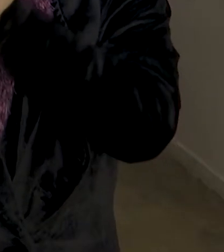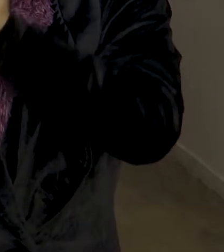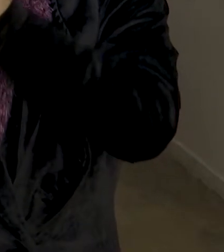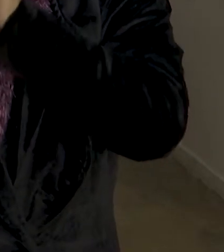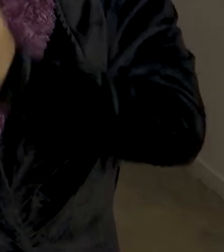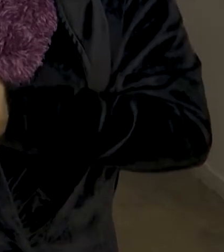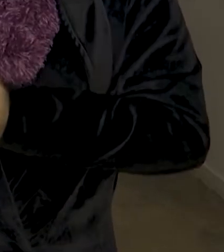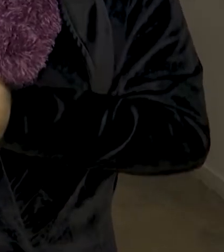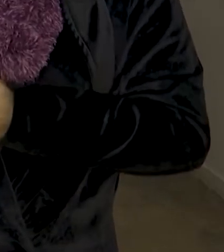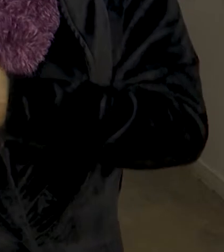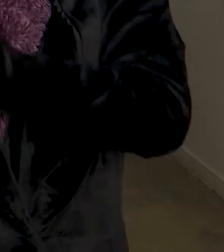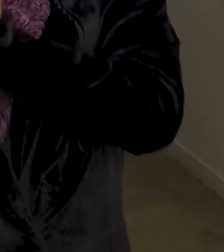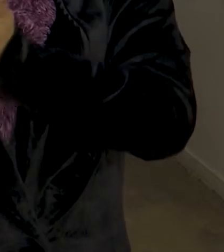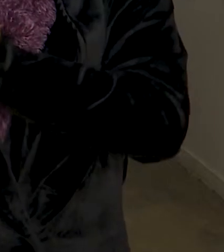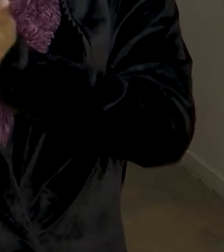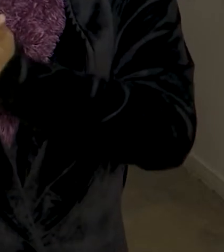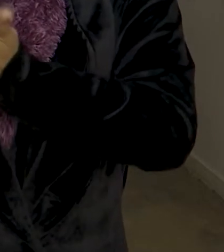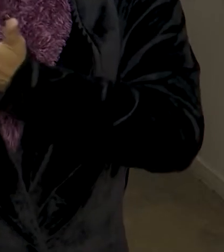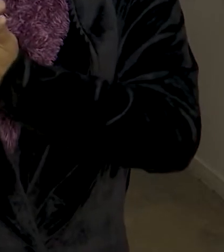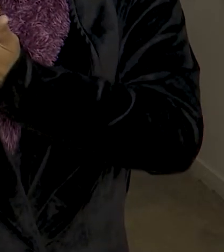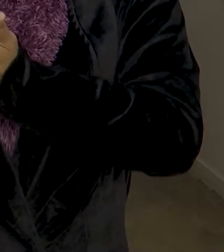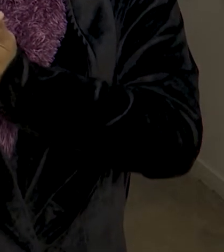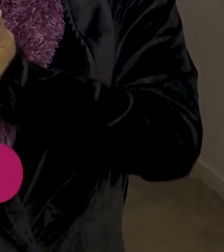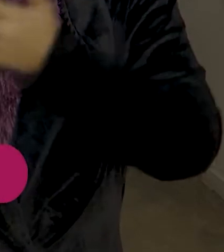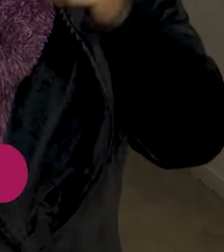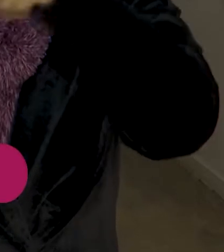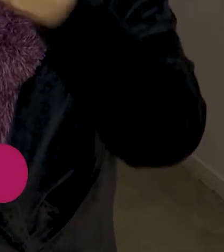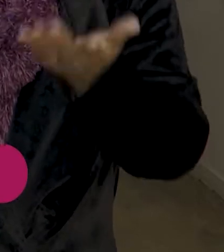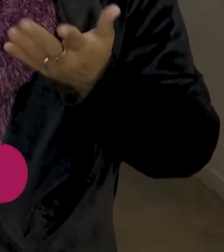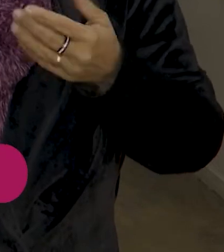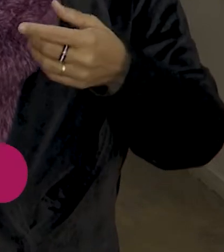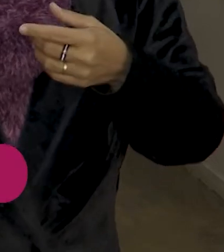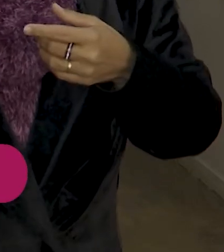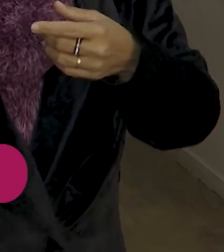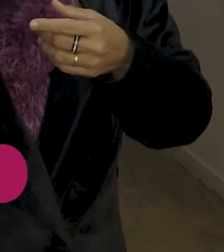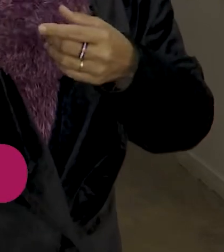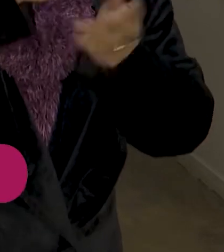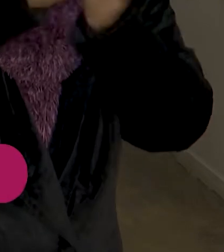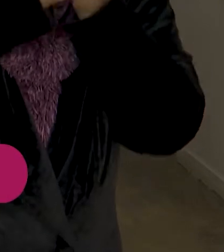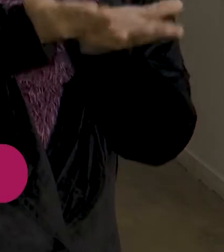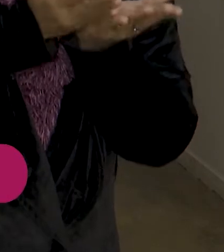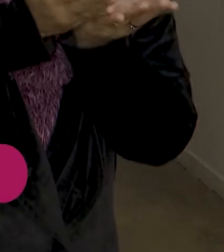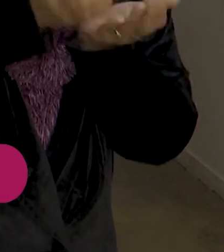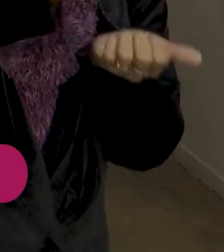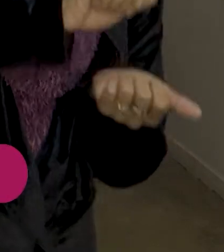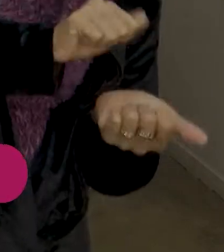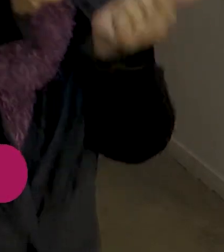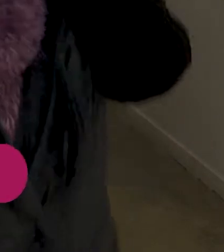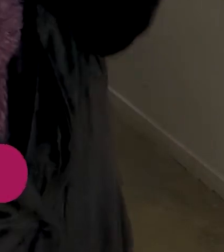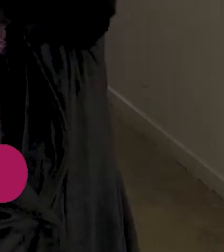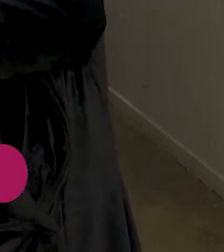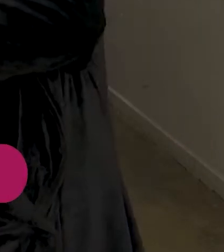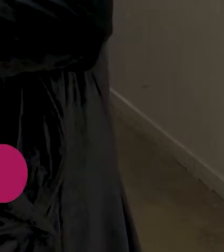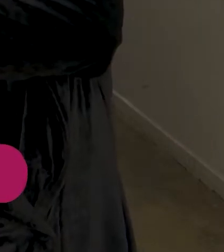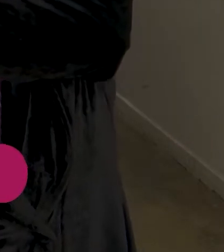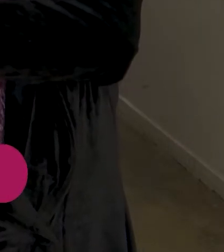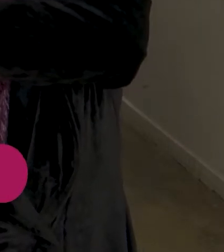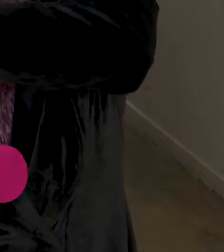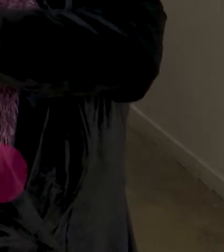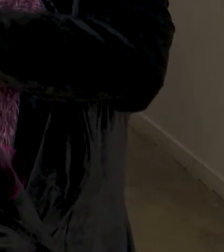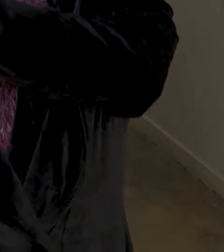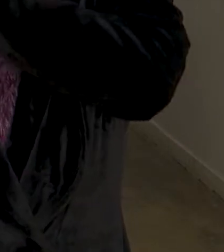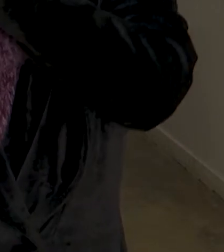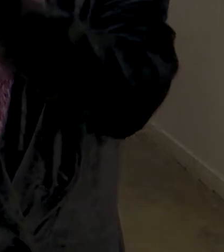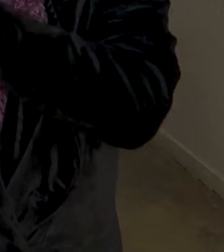mais leitura de texto. Tem pouca imagem, tem pouca leitura de imagem. Mas ela usa o livro e faz as